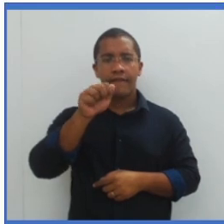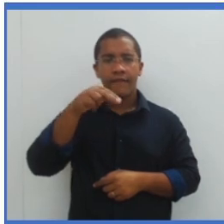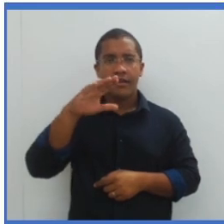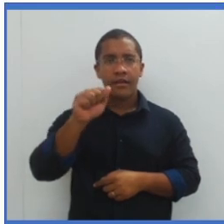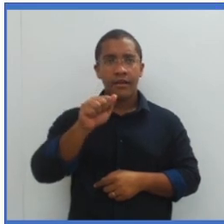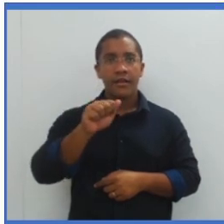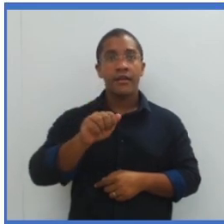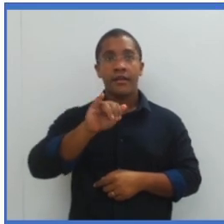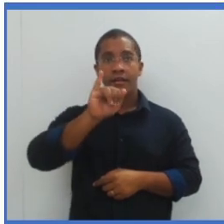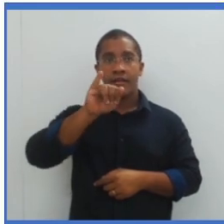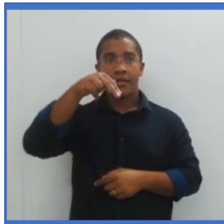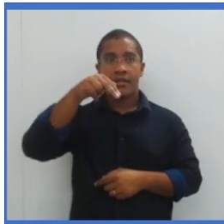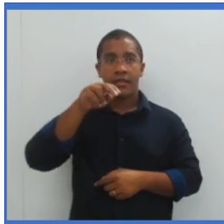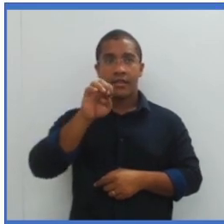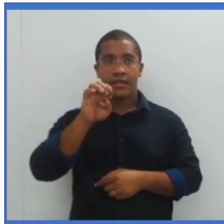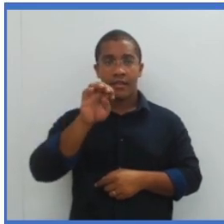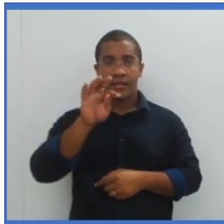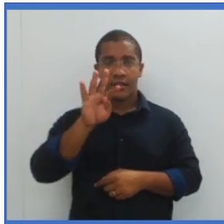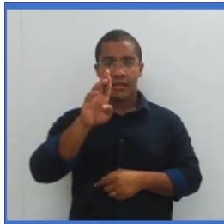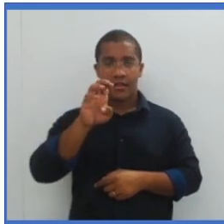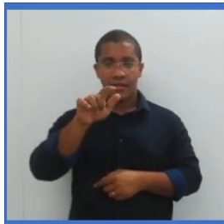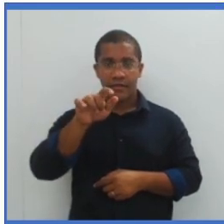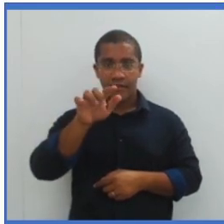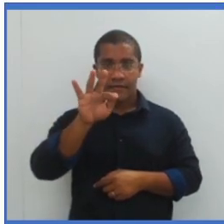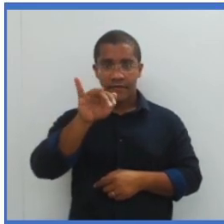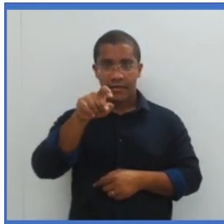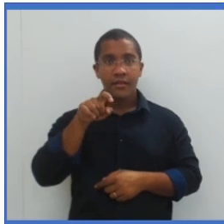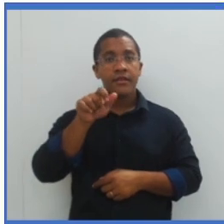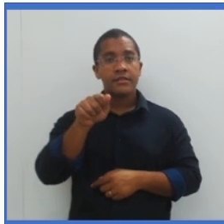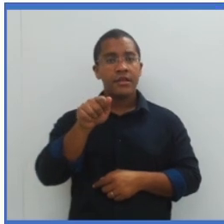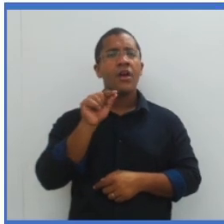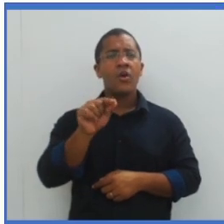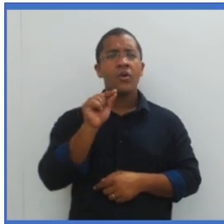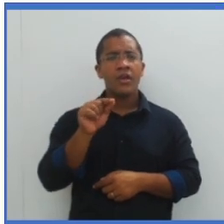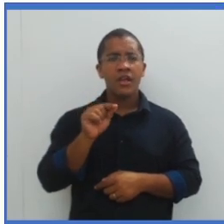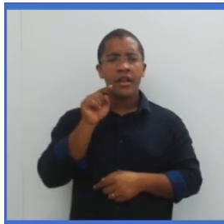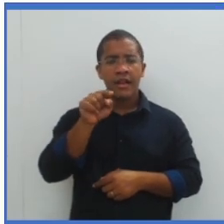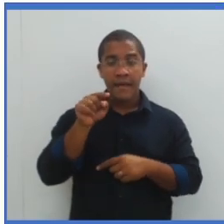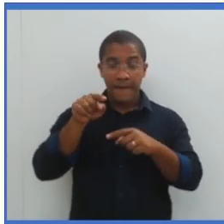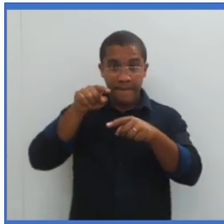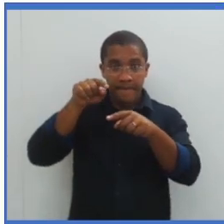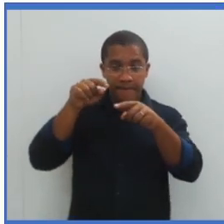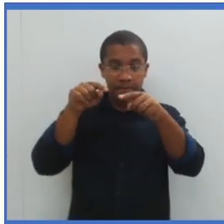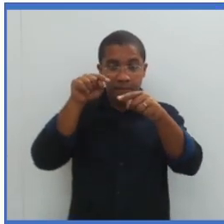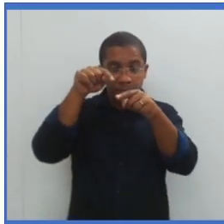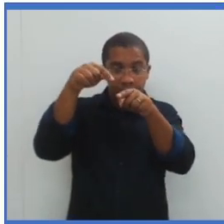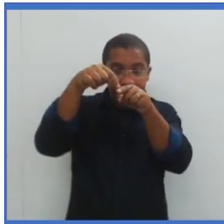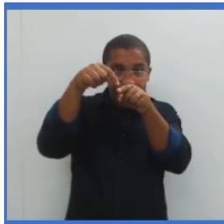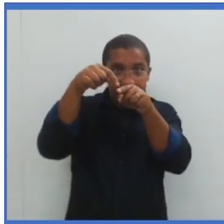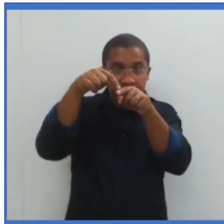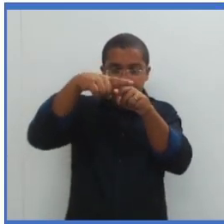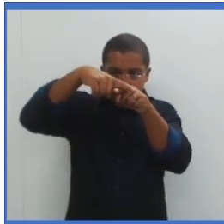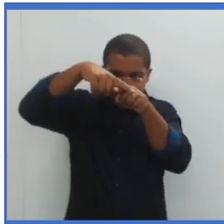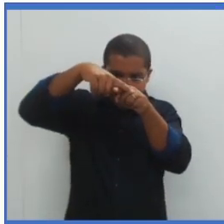interfixa. Quando o ponto fixo, o ponto de